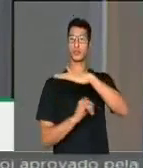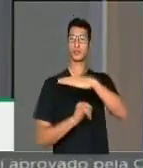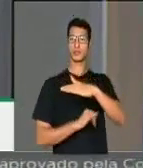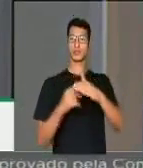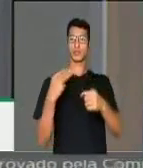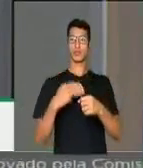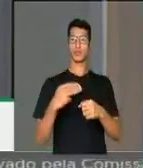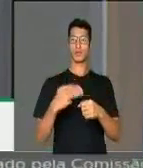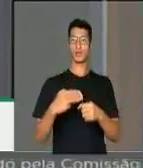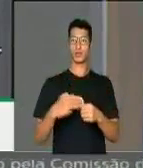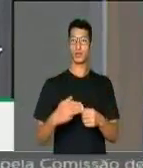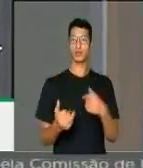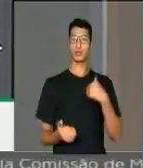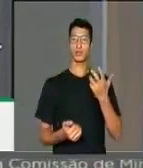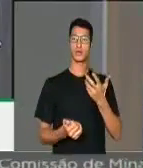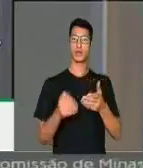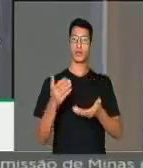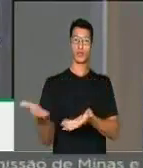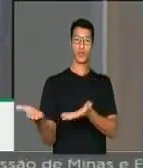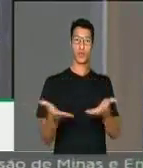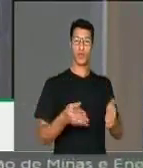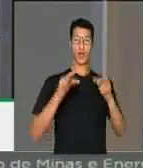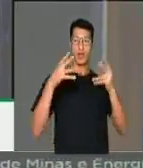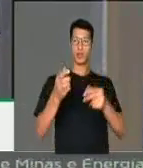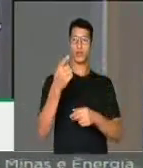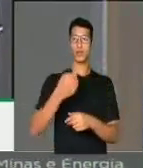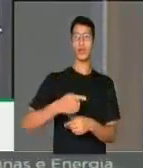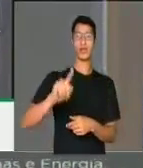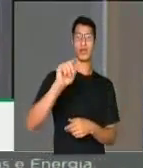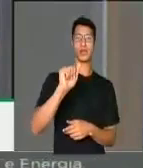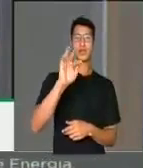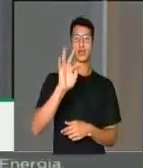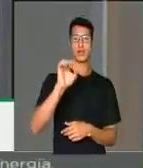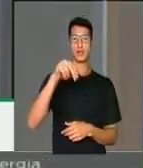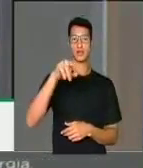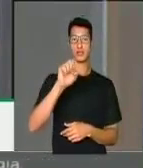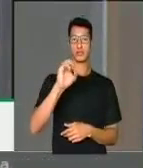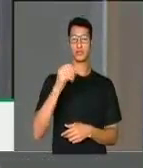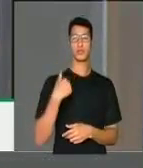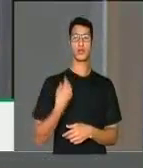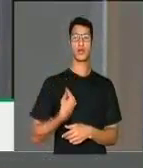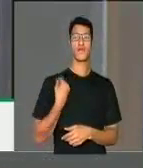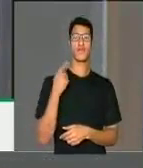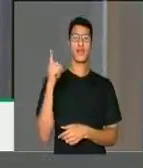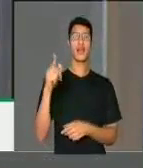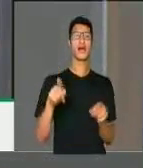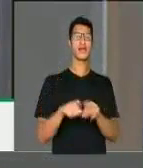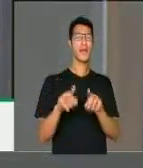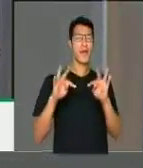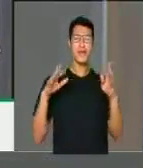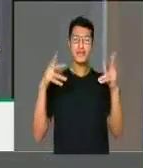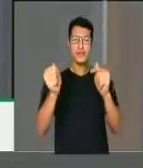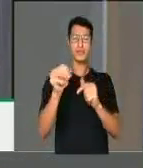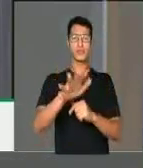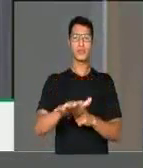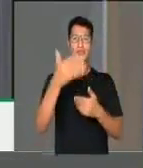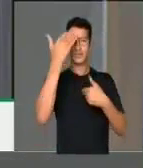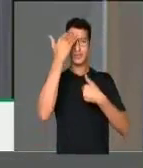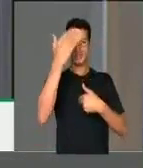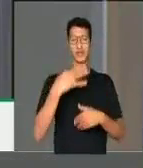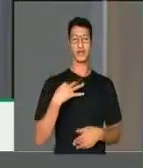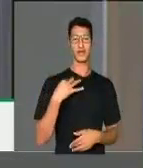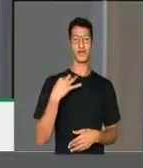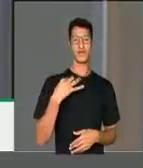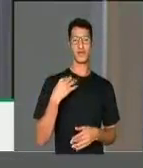daquele município. Quero convidado a todos a ir em Afonso Cláudio. Eu estarei lá e, acima de tudo, agradecer aos